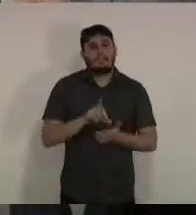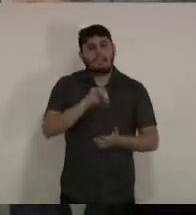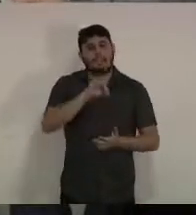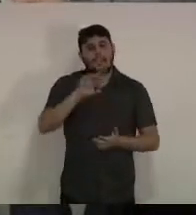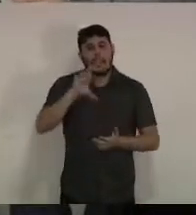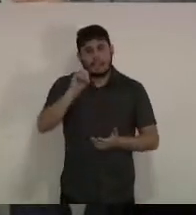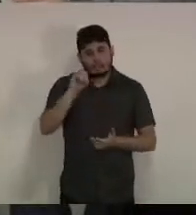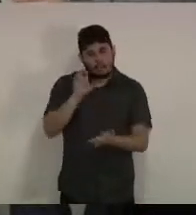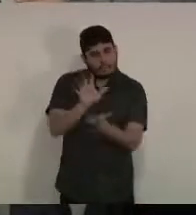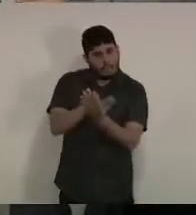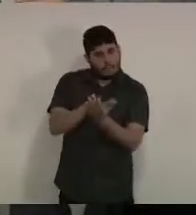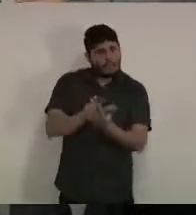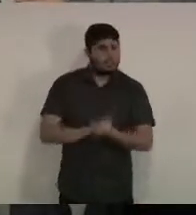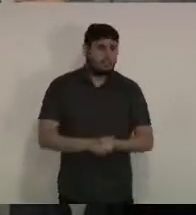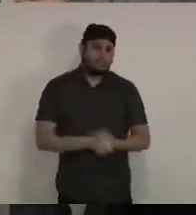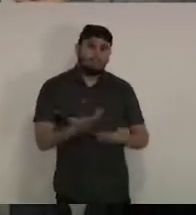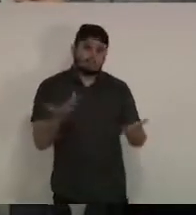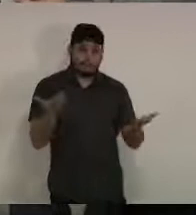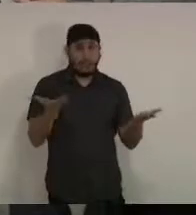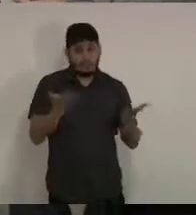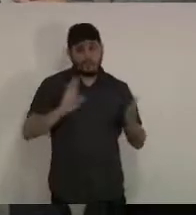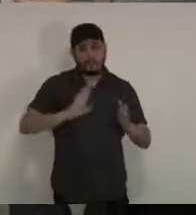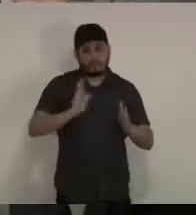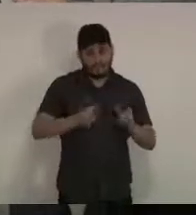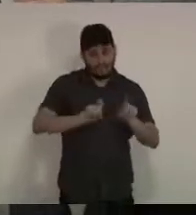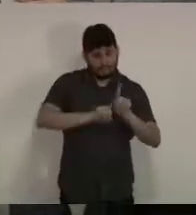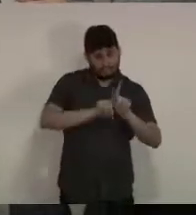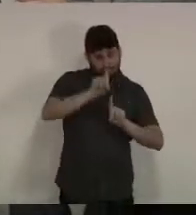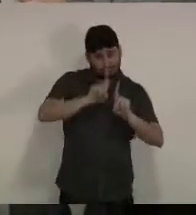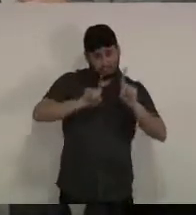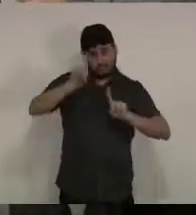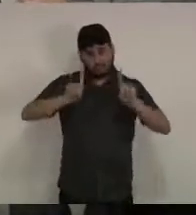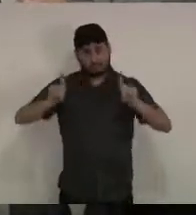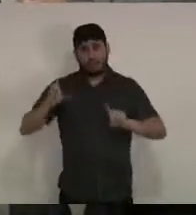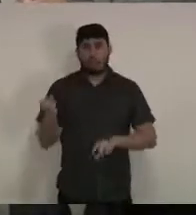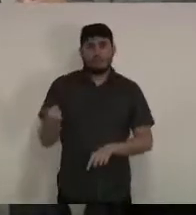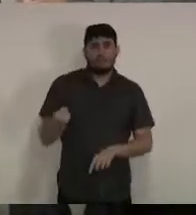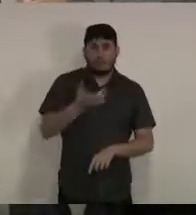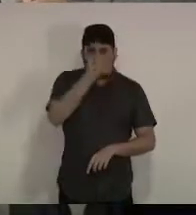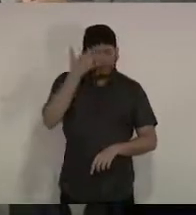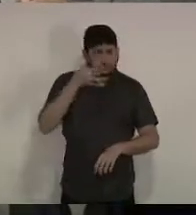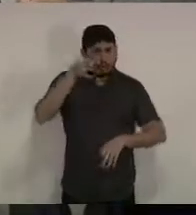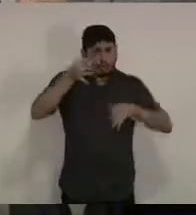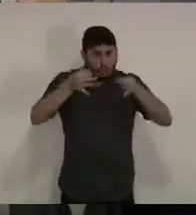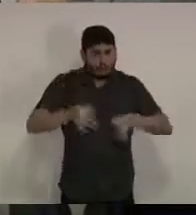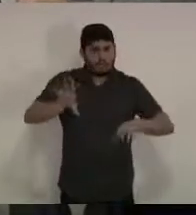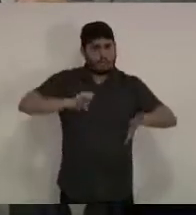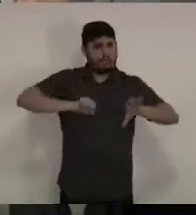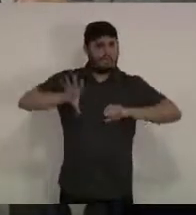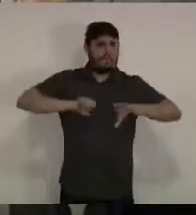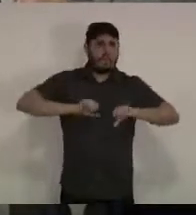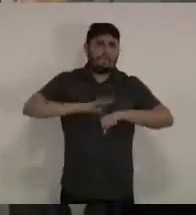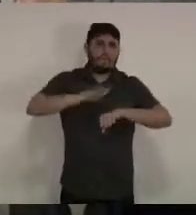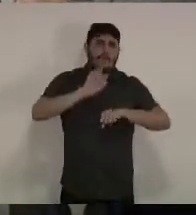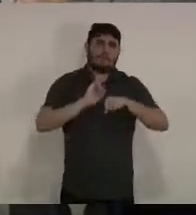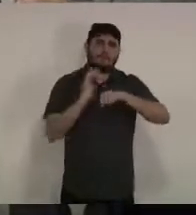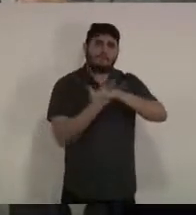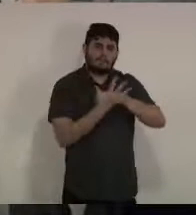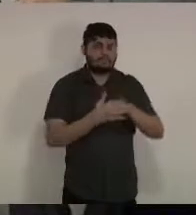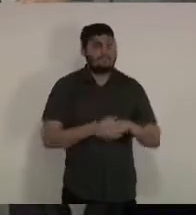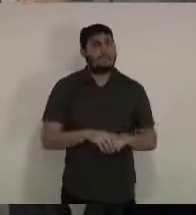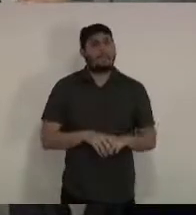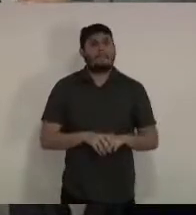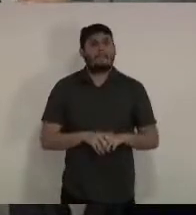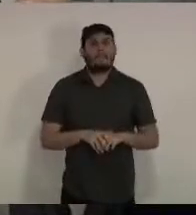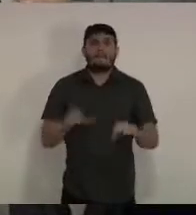na cidade Caruaru estuda estabelecer um lockdown uma quarentena mais rígida o blog do Edvaldo Magalhães faz a